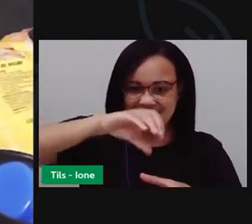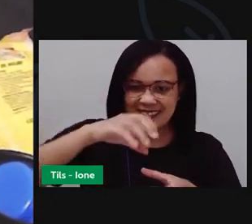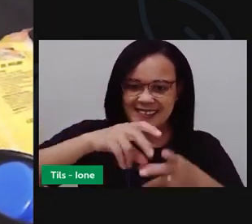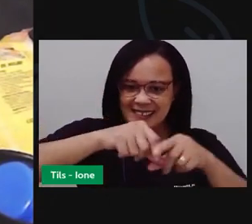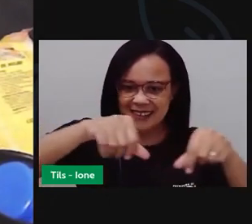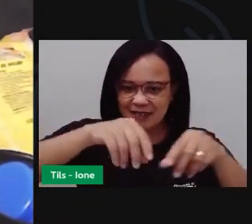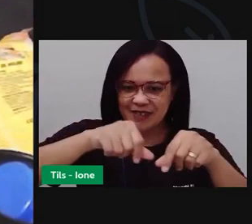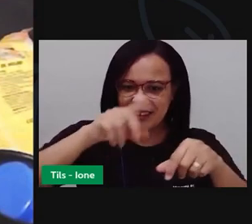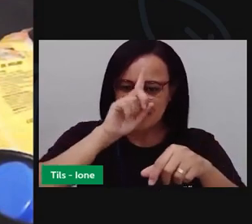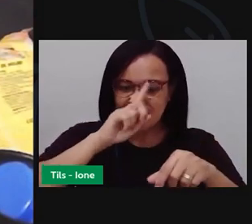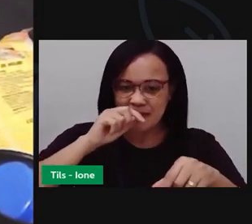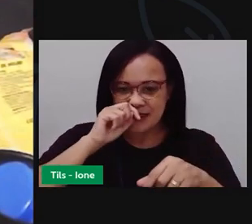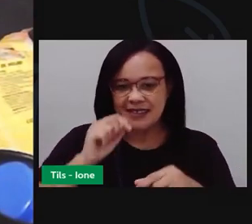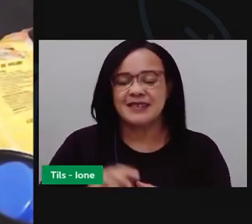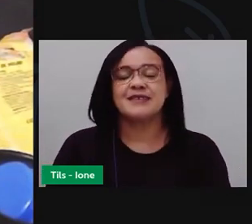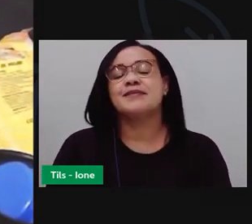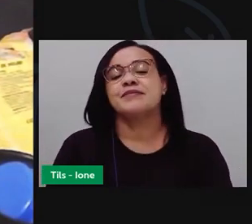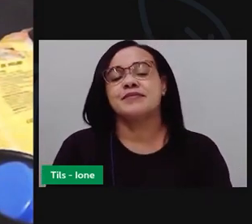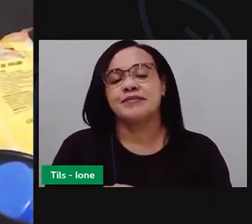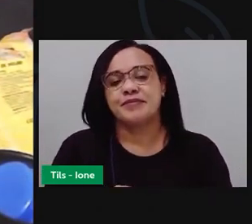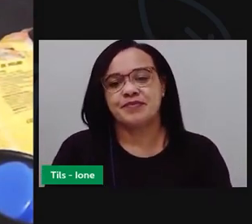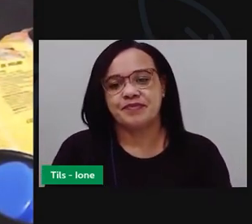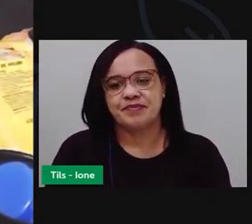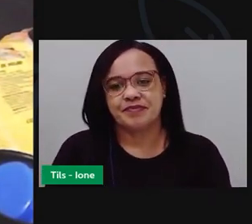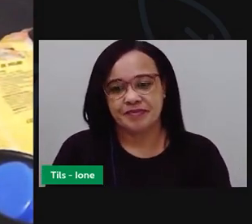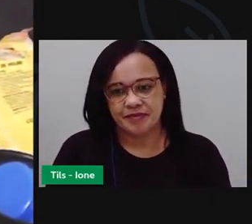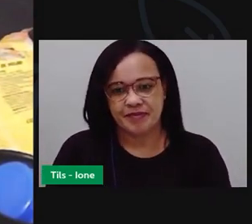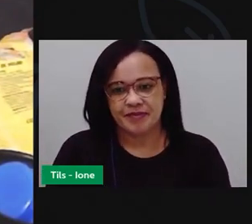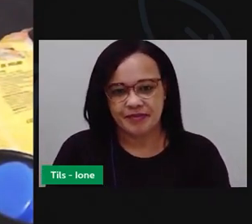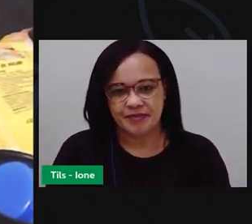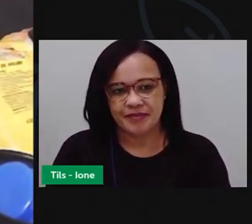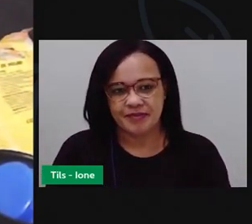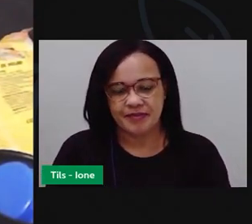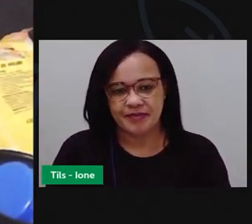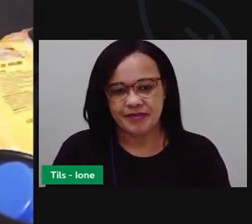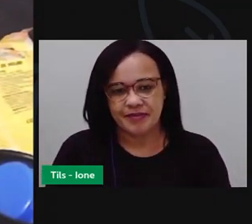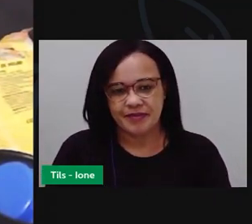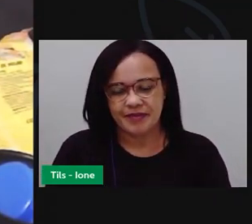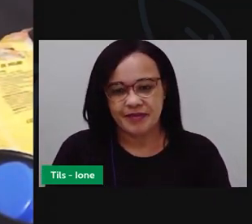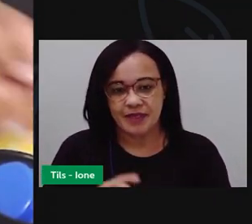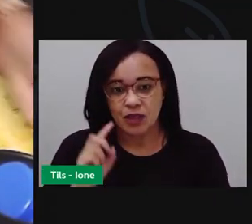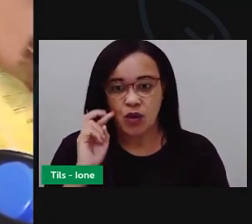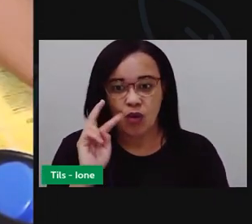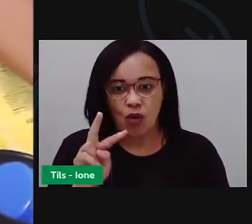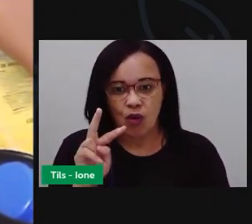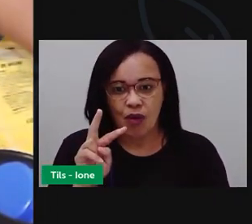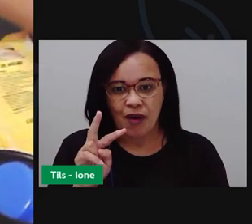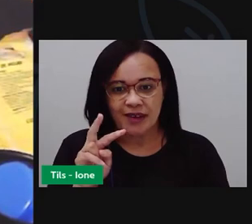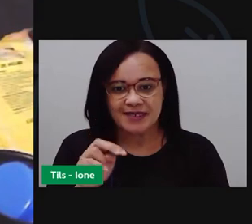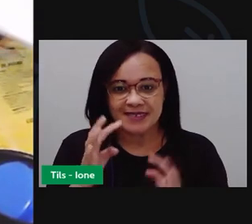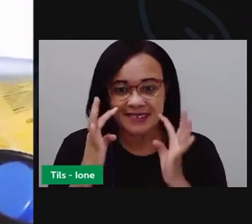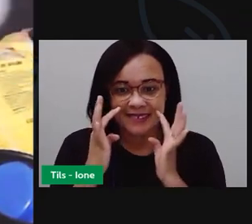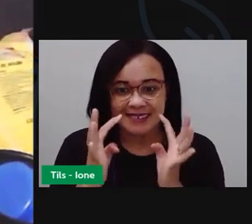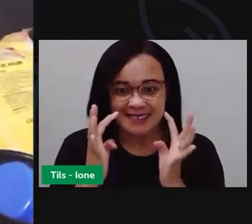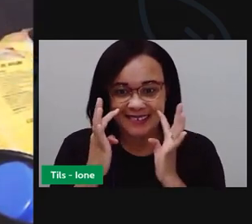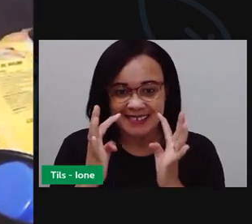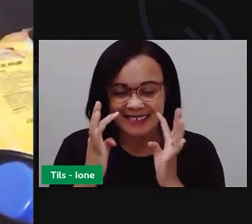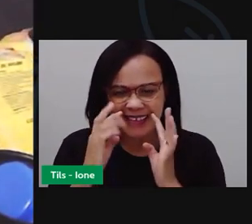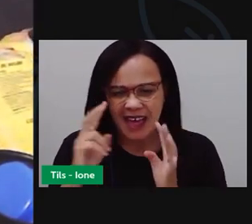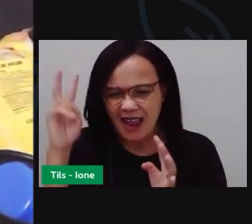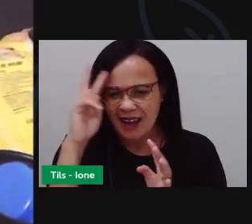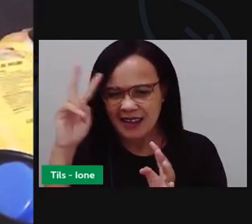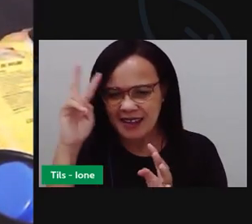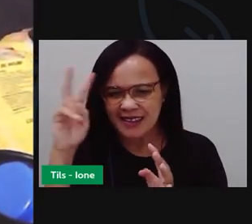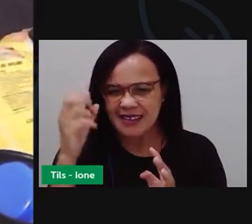xícara e vamos ativar a nossa medida. Vocês lembram quantas xícaras